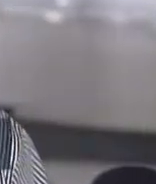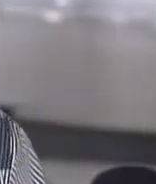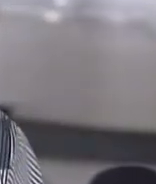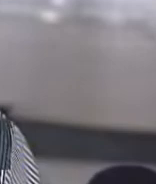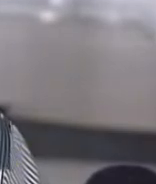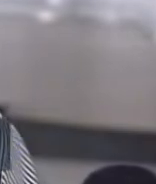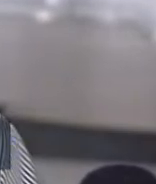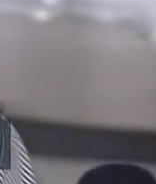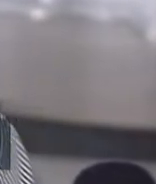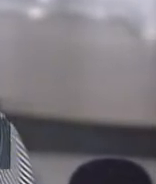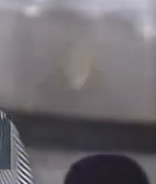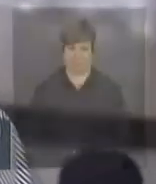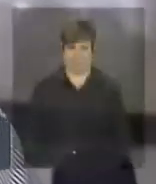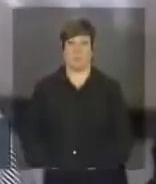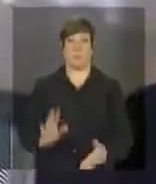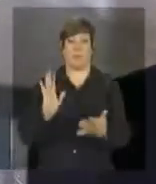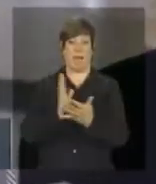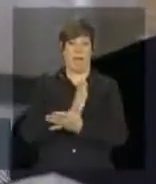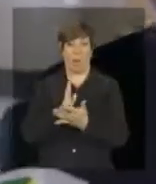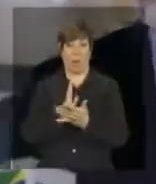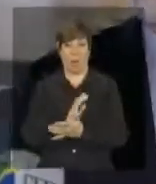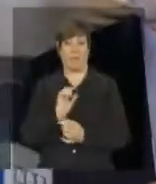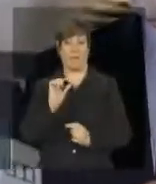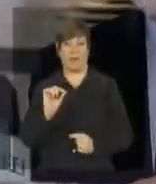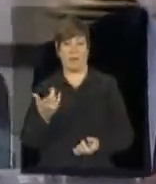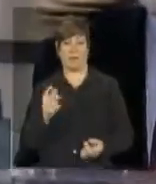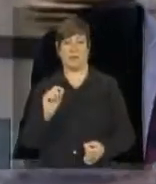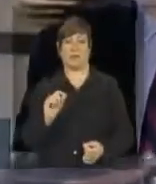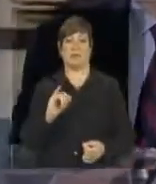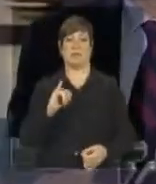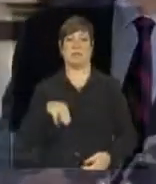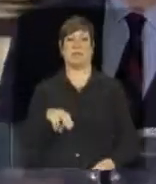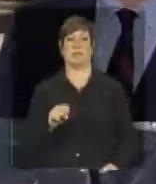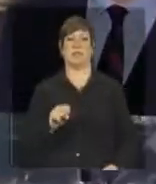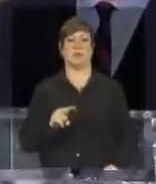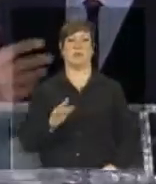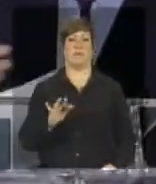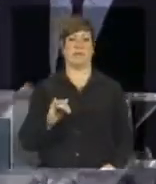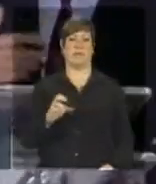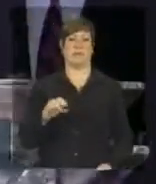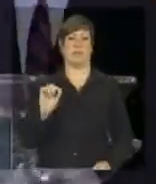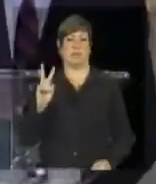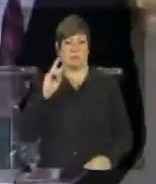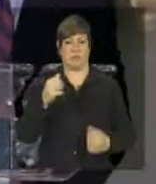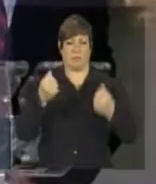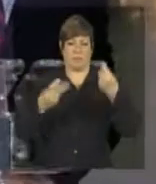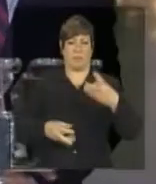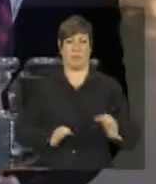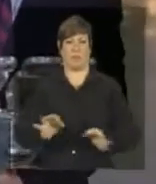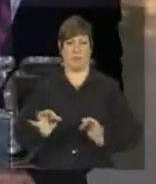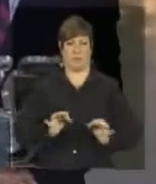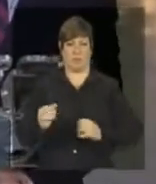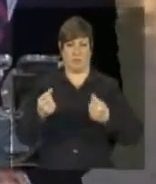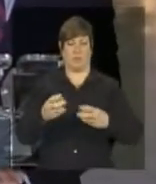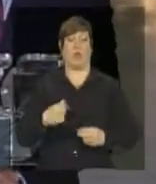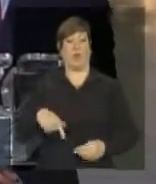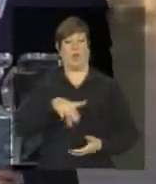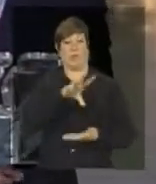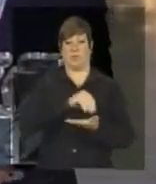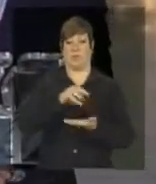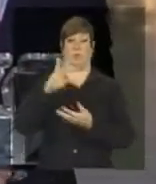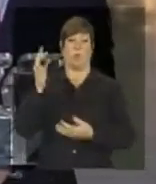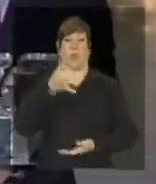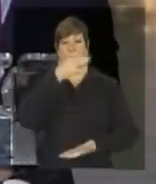insuficiências que eu mencionei no projeto de declaração pois é, nós estaremos recolhendo aí todas essas propostas